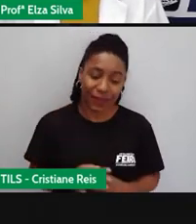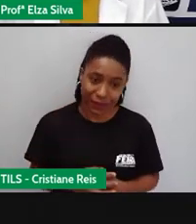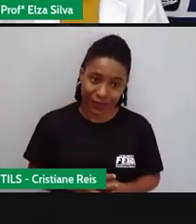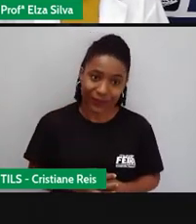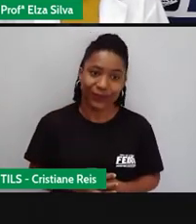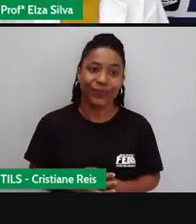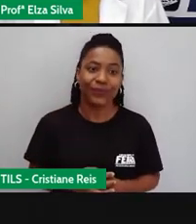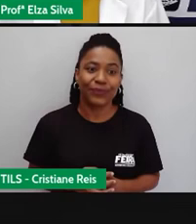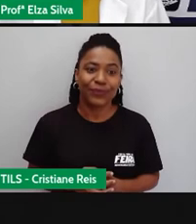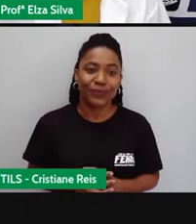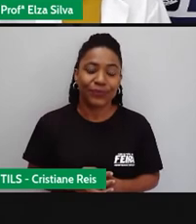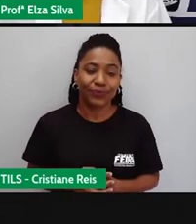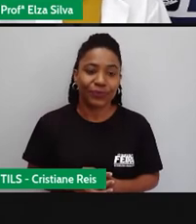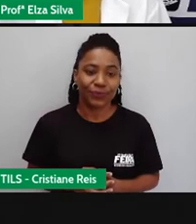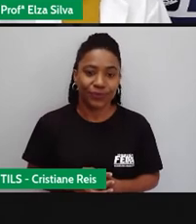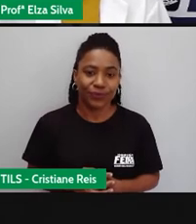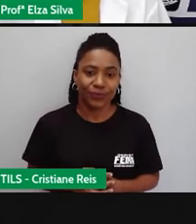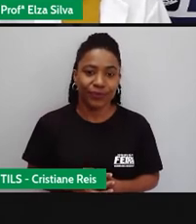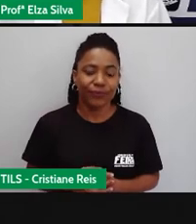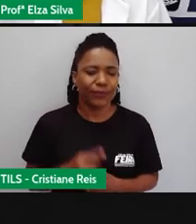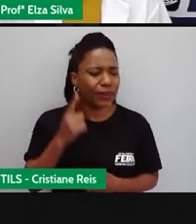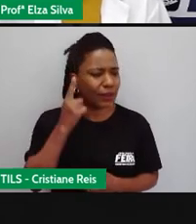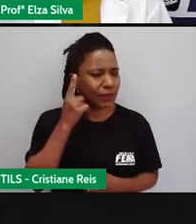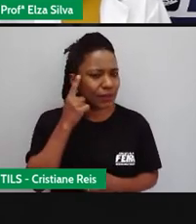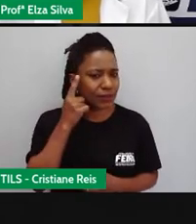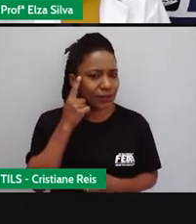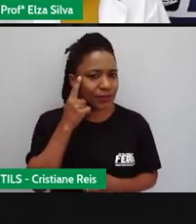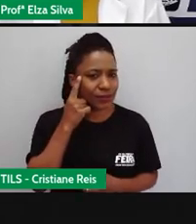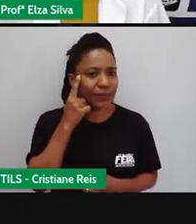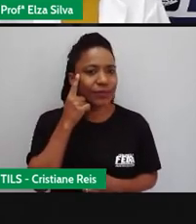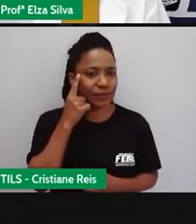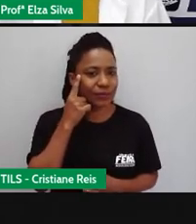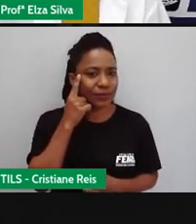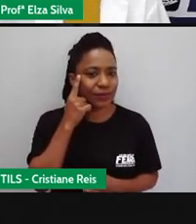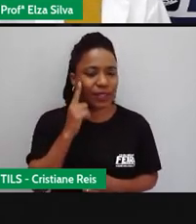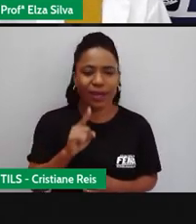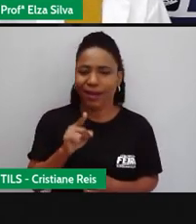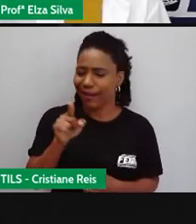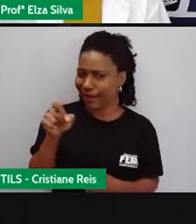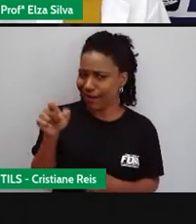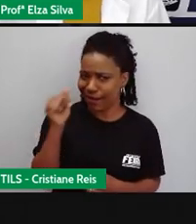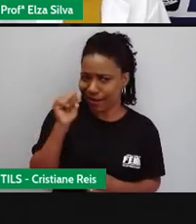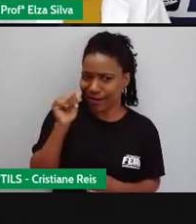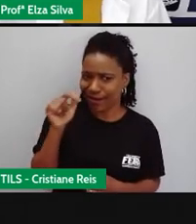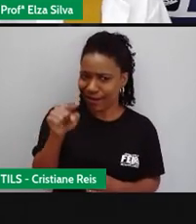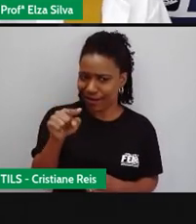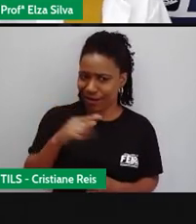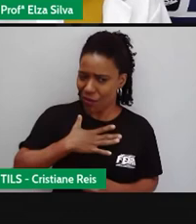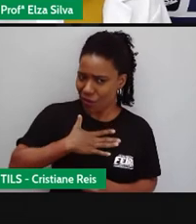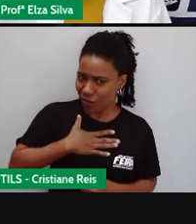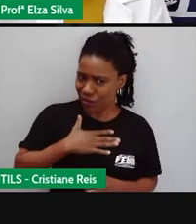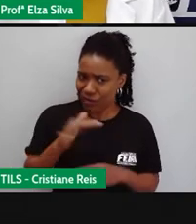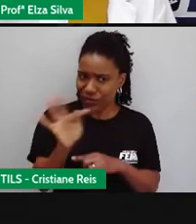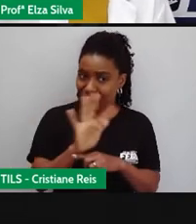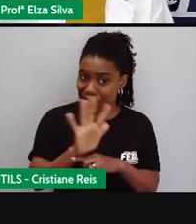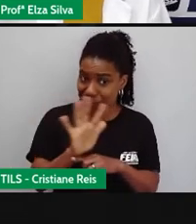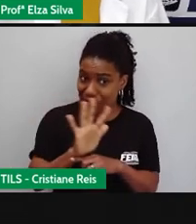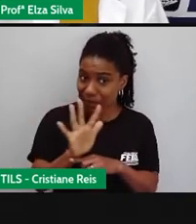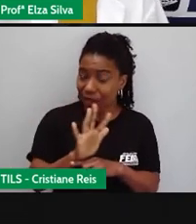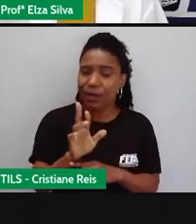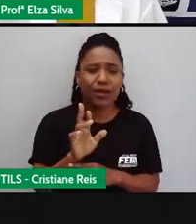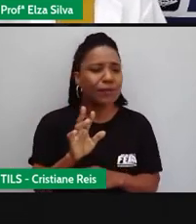ela So, does she like moots? Ela gosta de filmes? Se ela gostar de